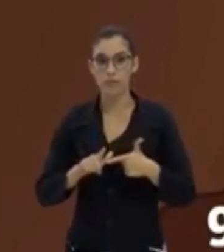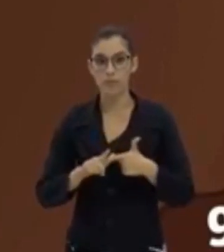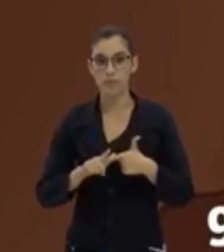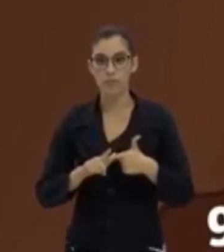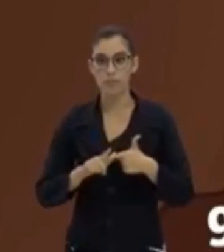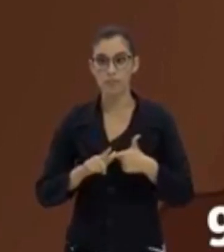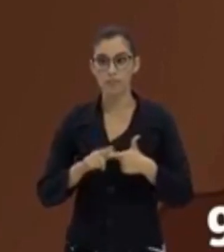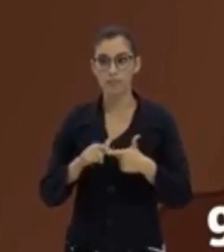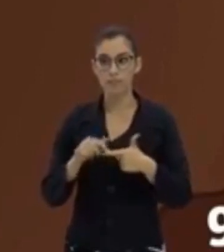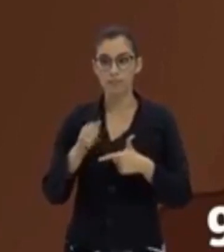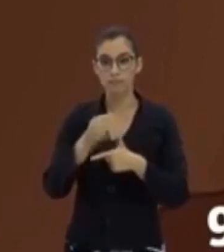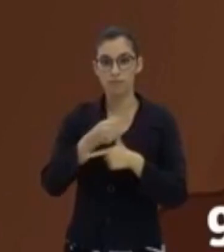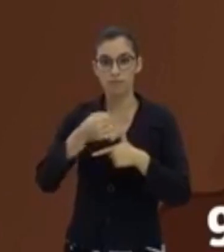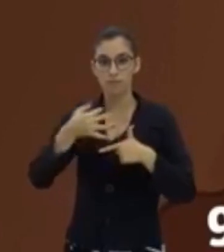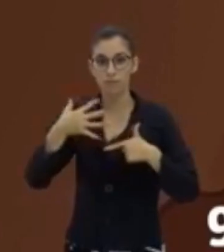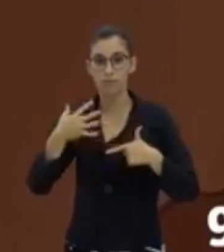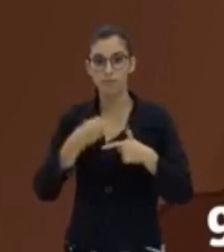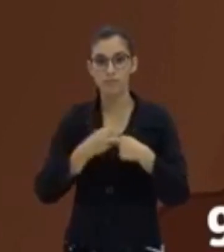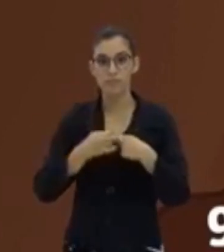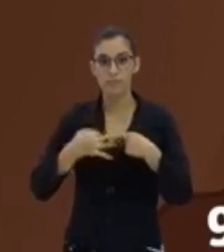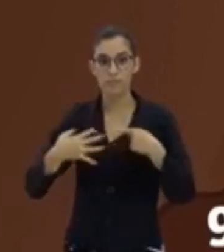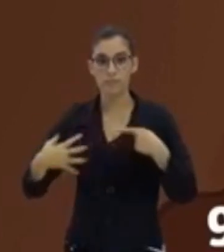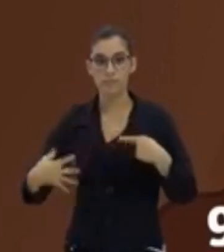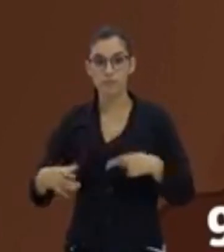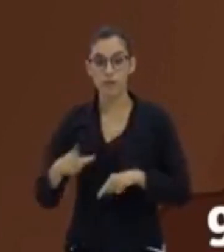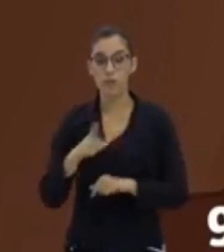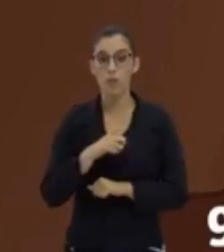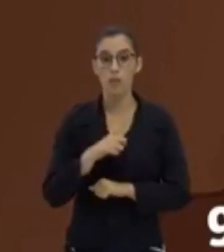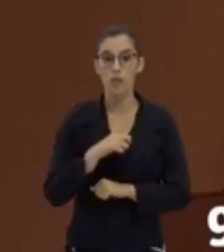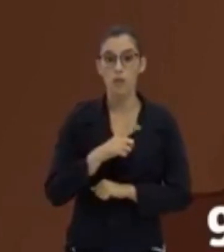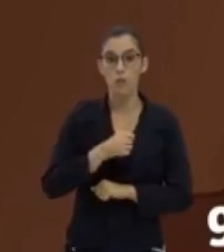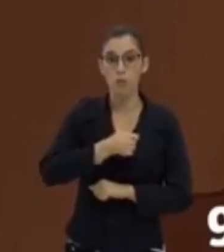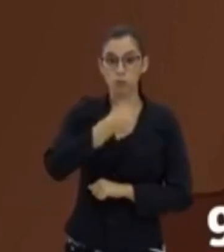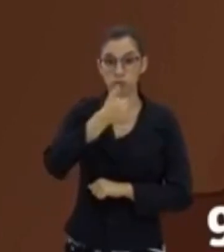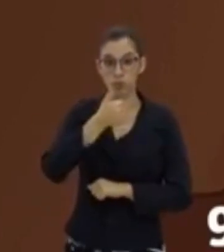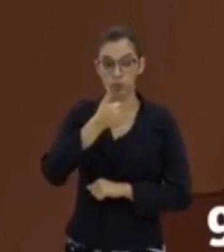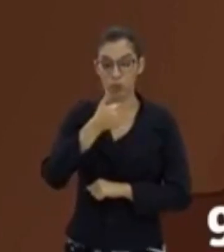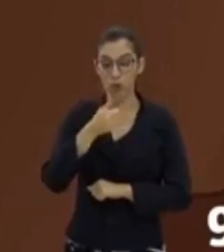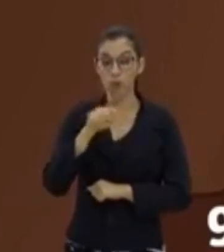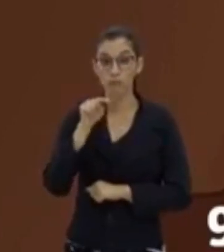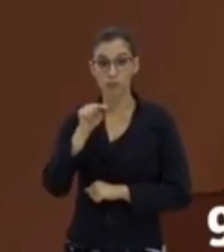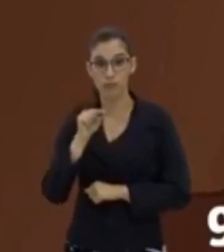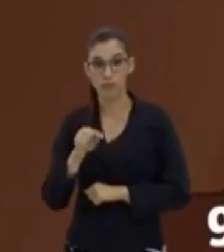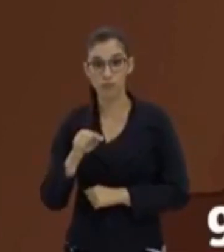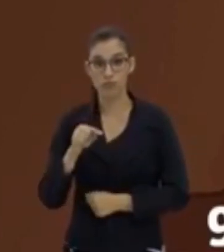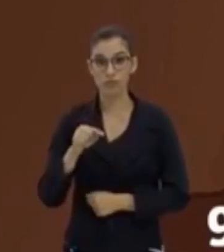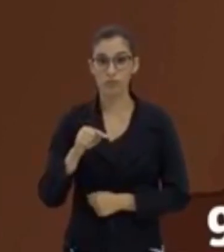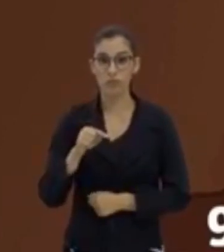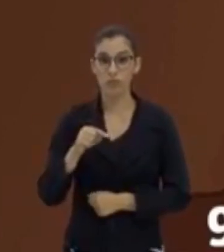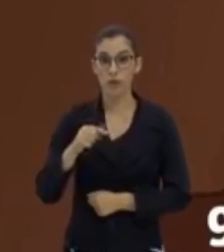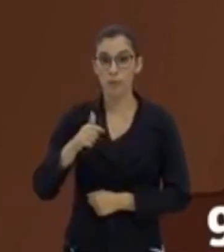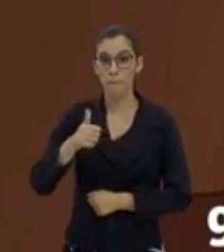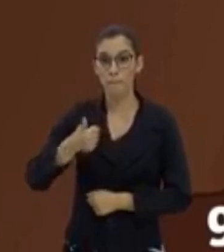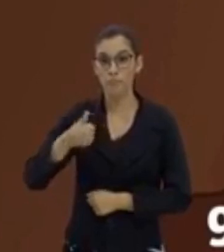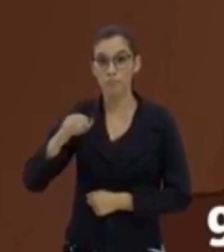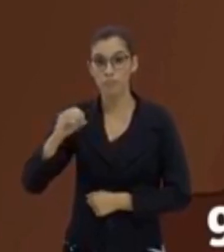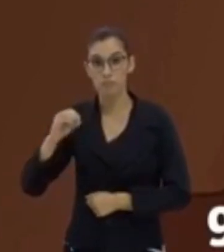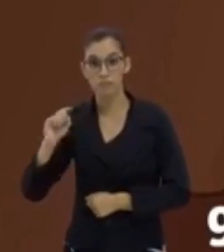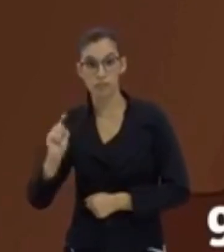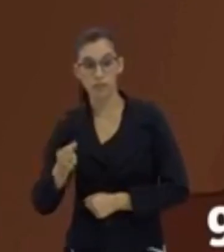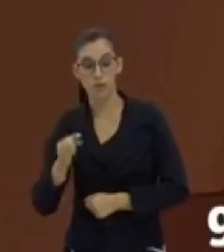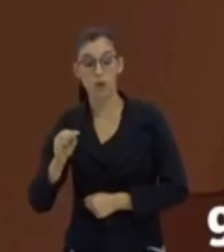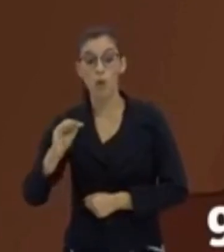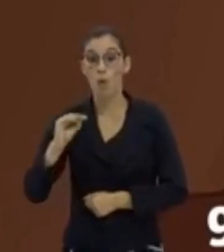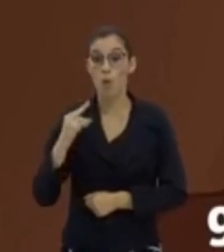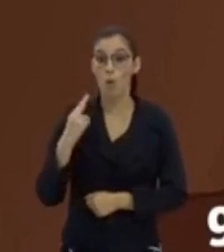Observa que aqui eu tenho um, aí tenho os dois pontos, e bem aqui eu já tenho a barra. Como é que eu leio isso daqui?